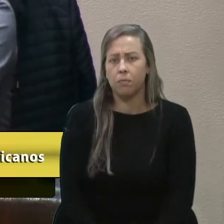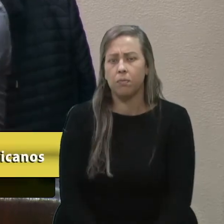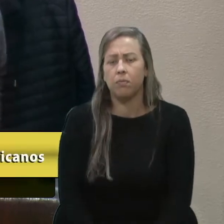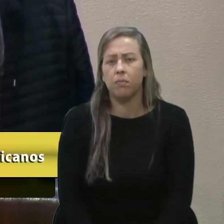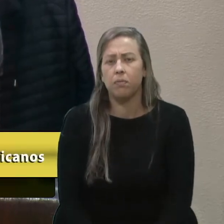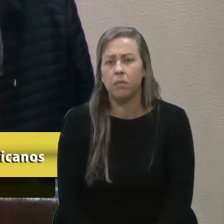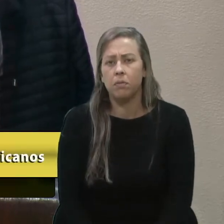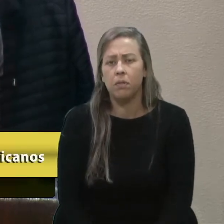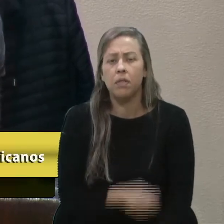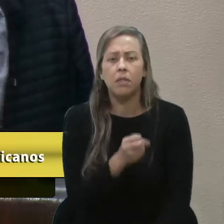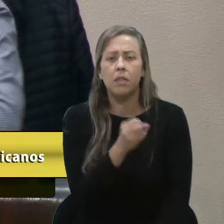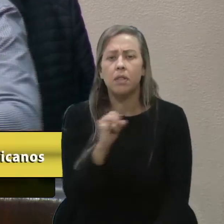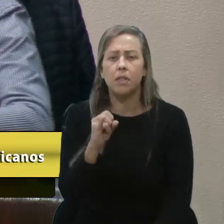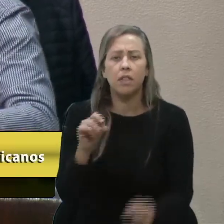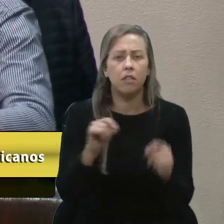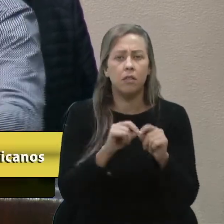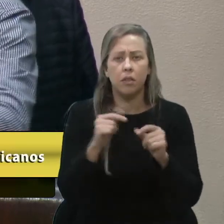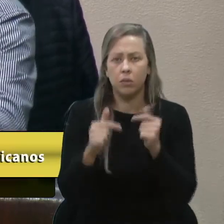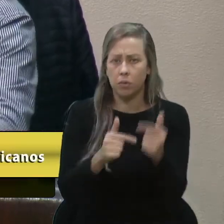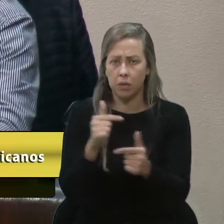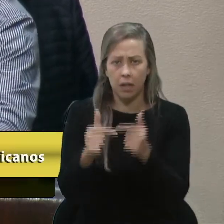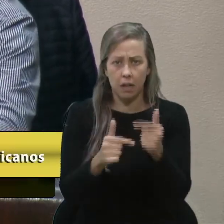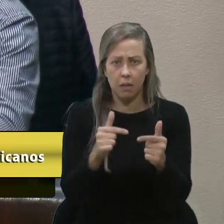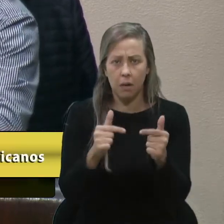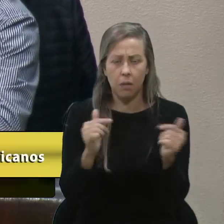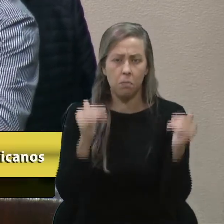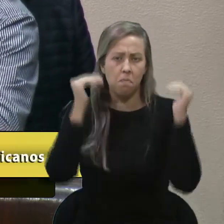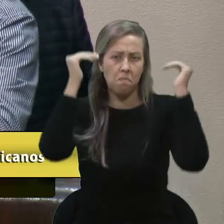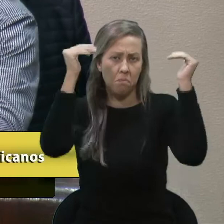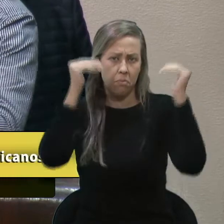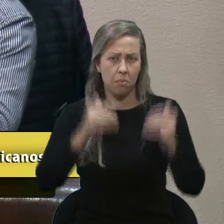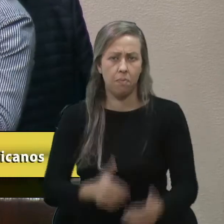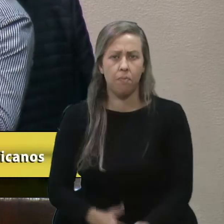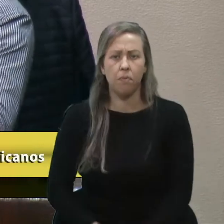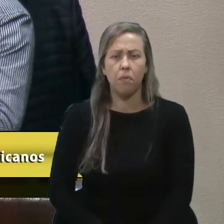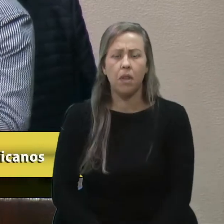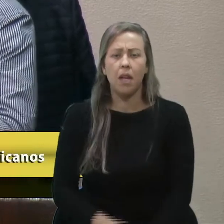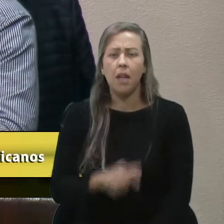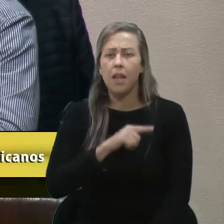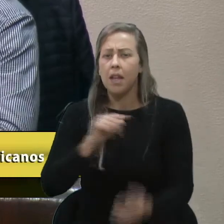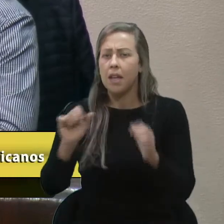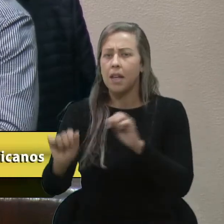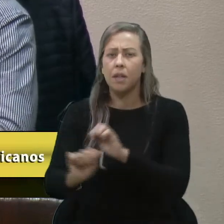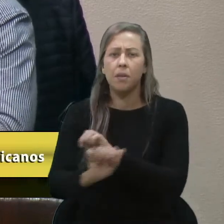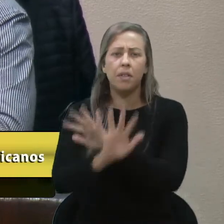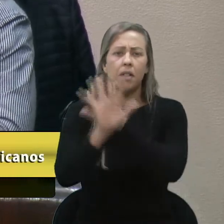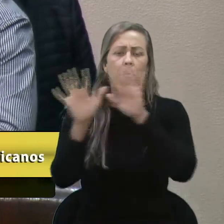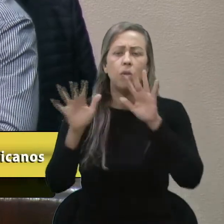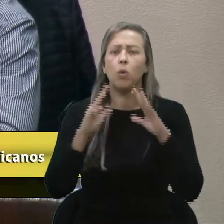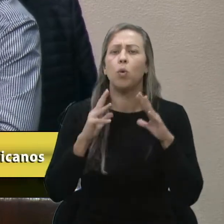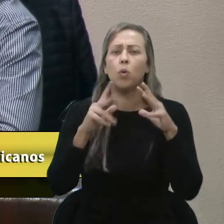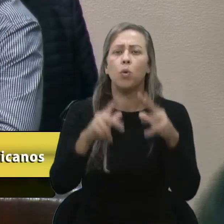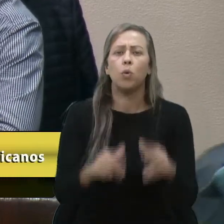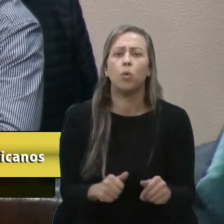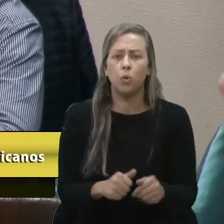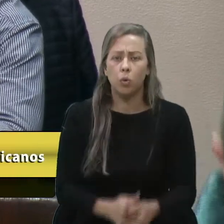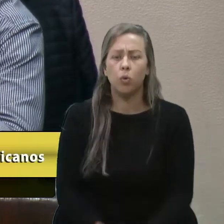Quando é feito um trabalho de excelência, traz o esclarecimento a todos nós,